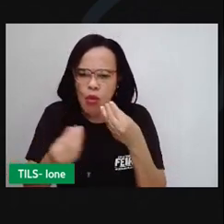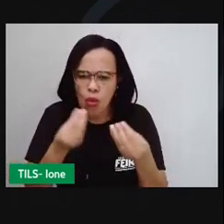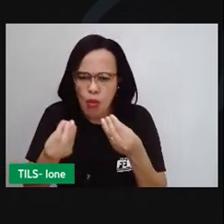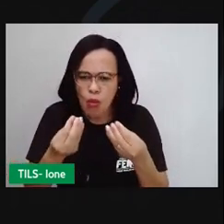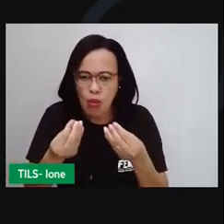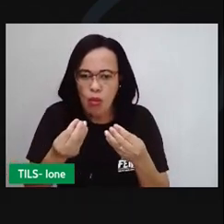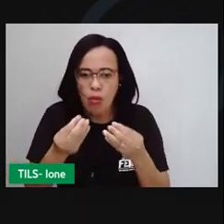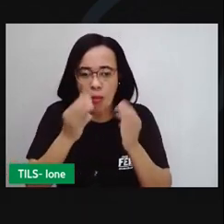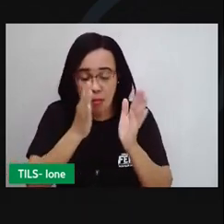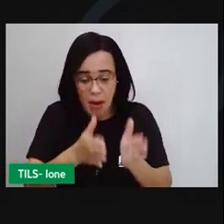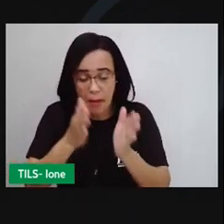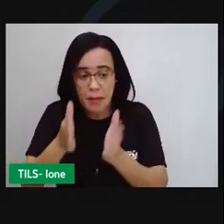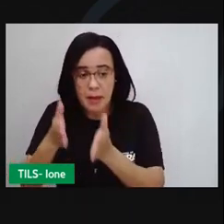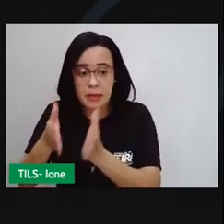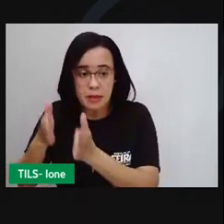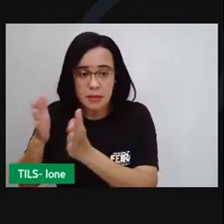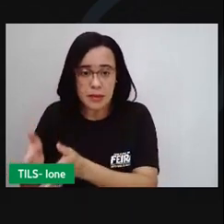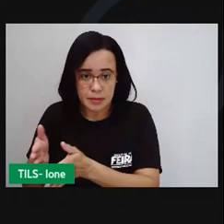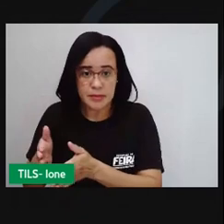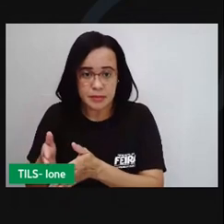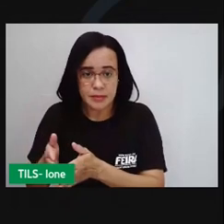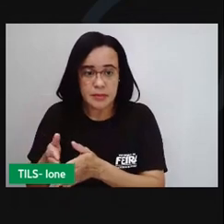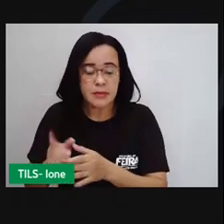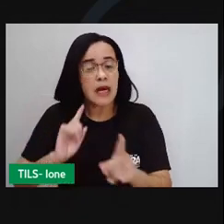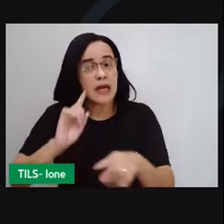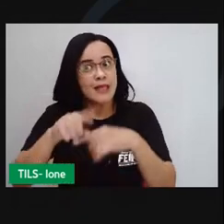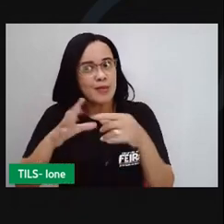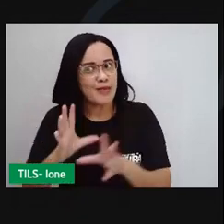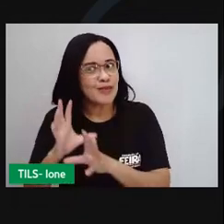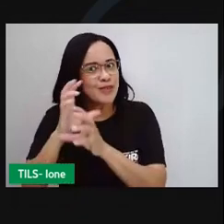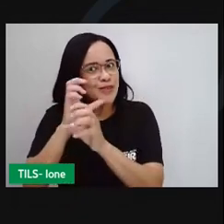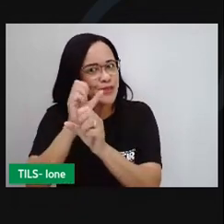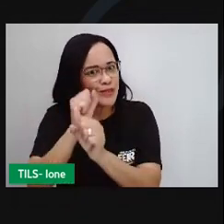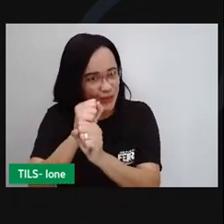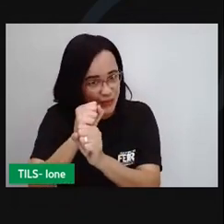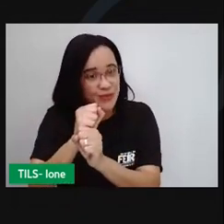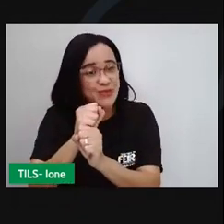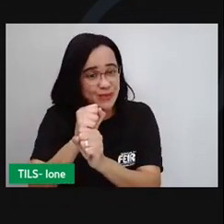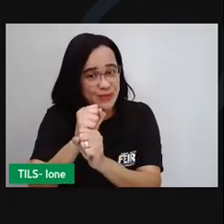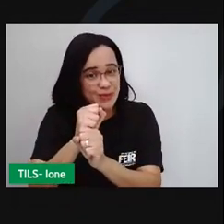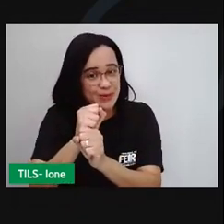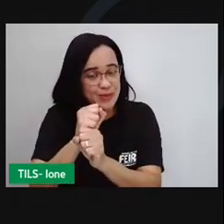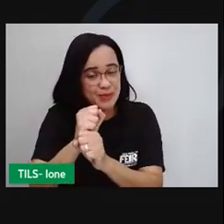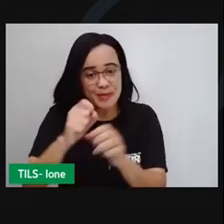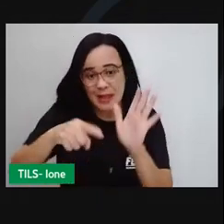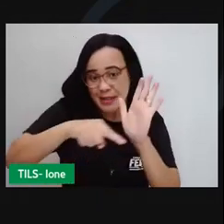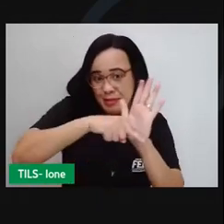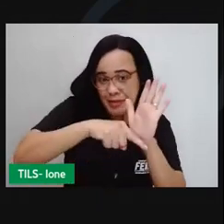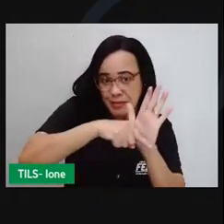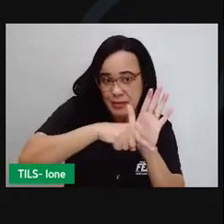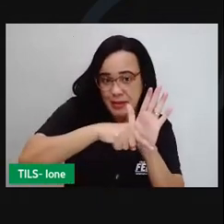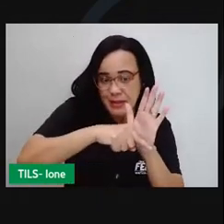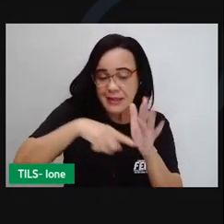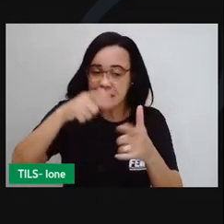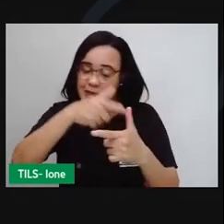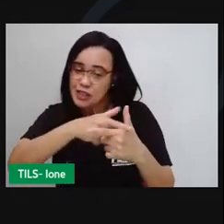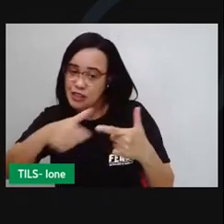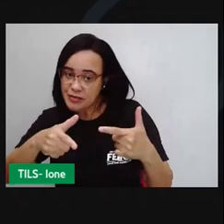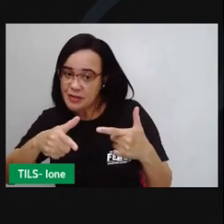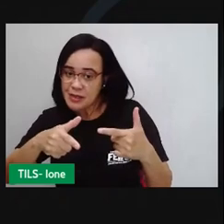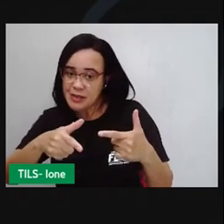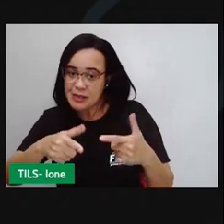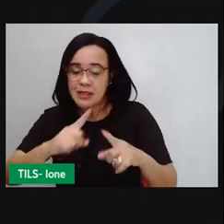E aí efetue os cálculos. E quando achar a resposta não se esqueça de escrever